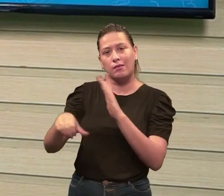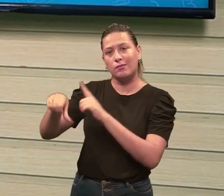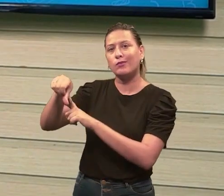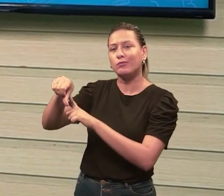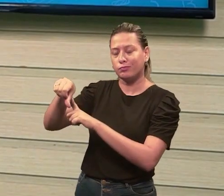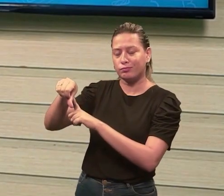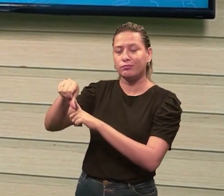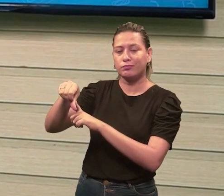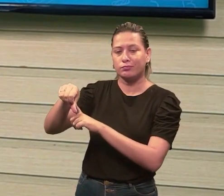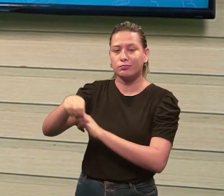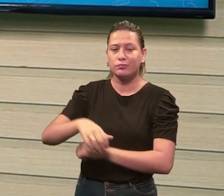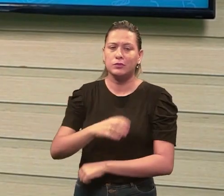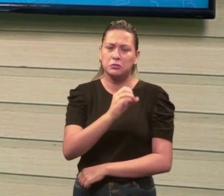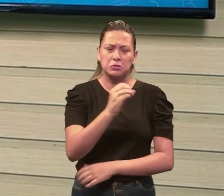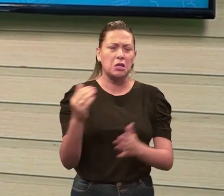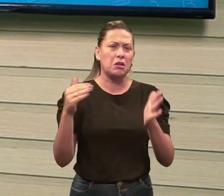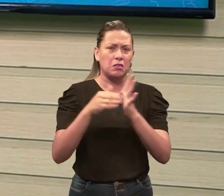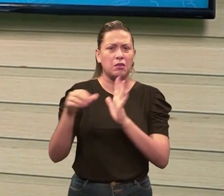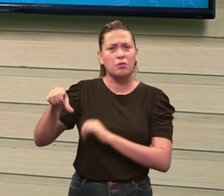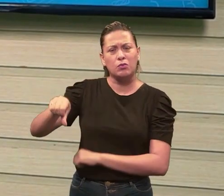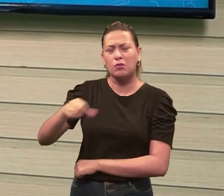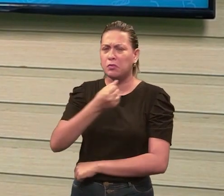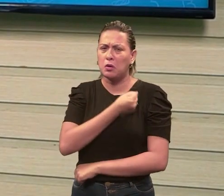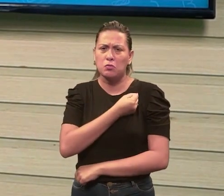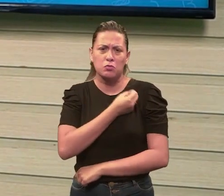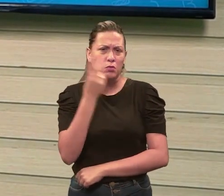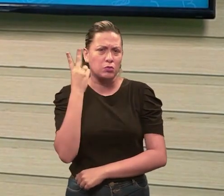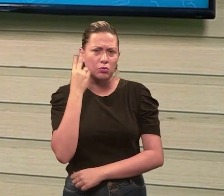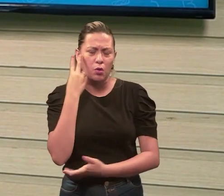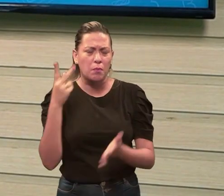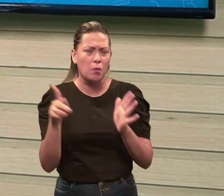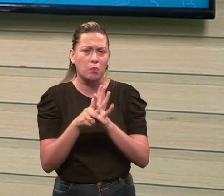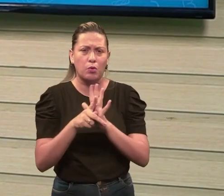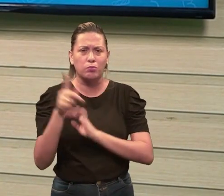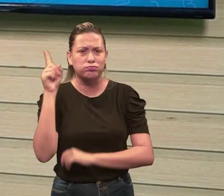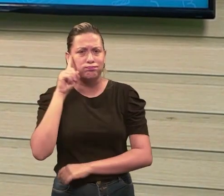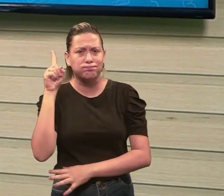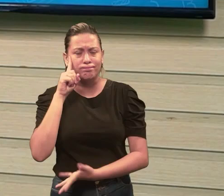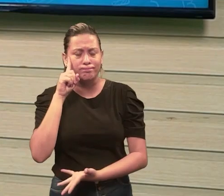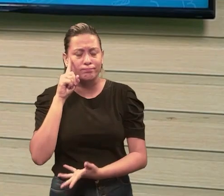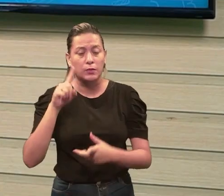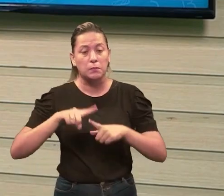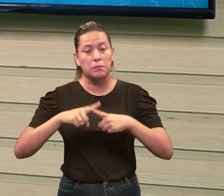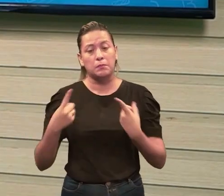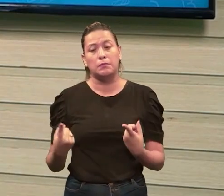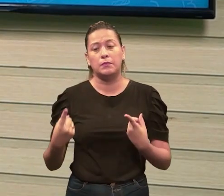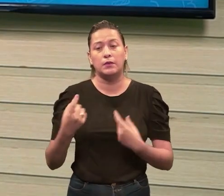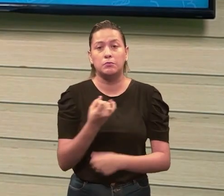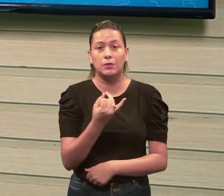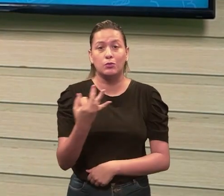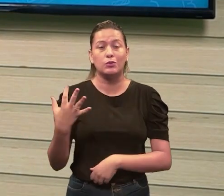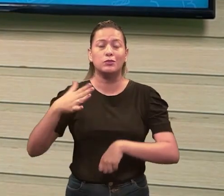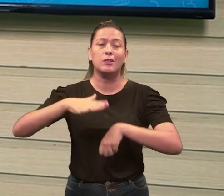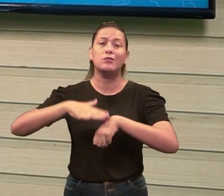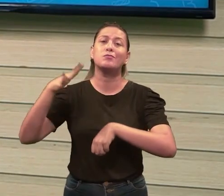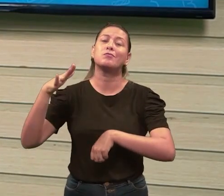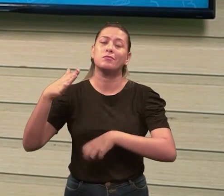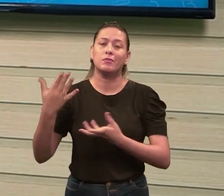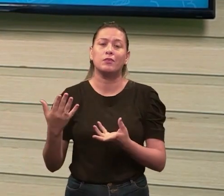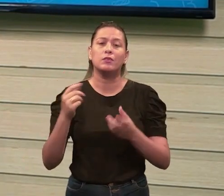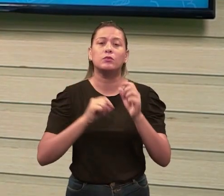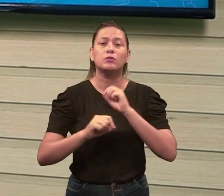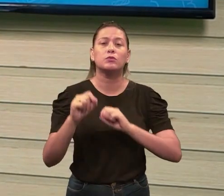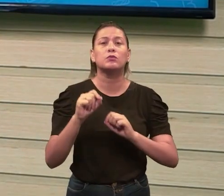até o nono, número, do 0 ao 9, que é os nossos números que a gente utiliza no nosso dia. Para eu alcançar maior quantidade